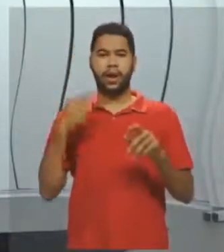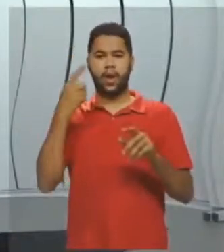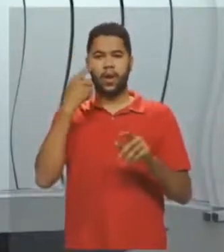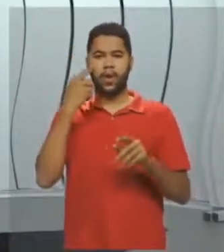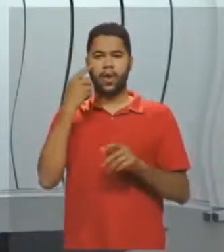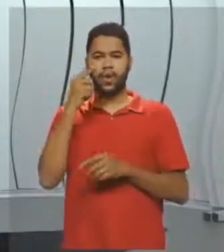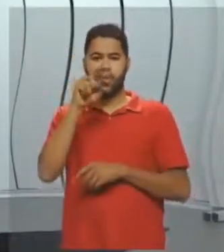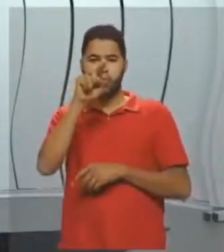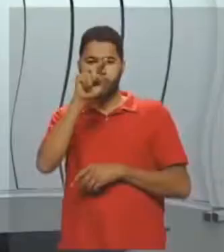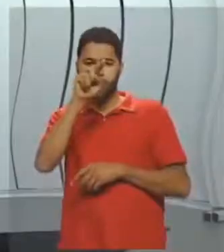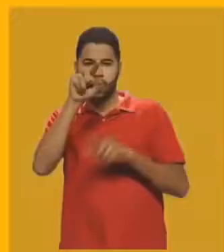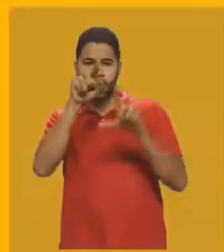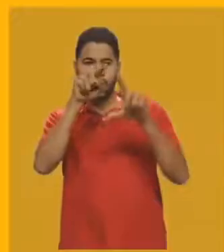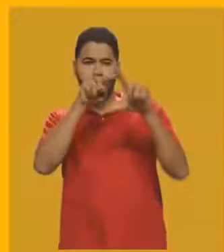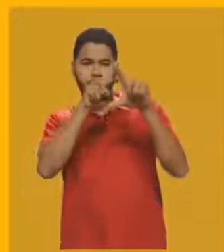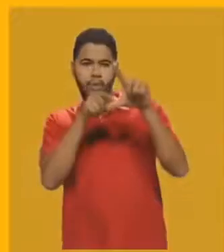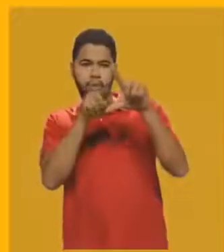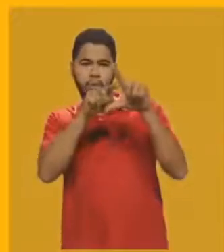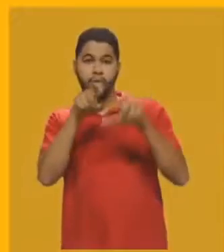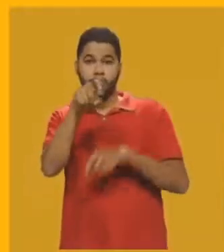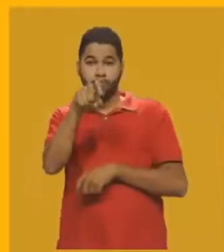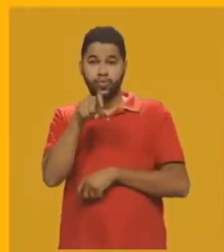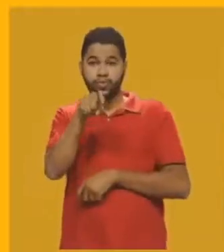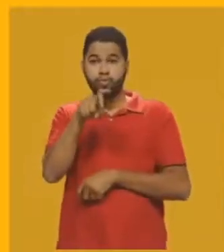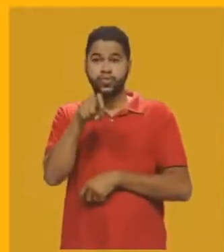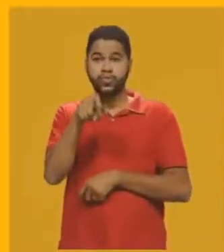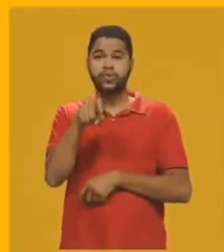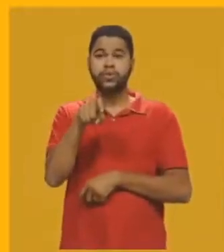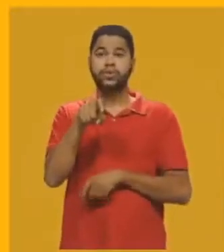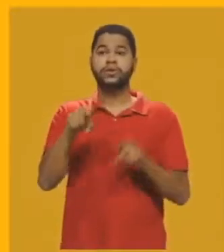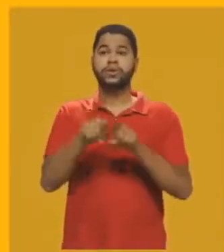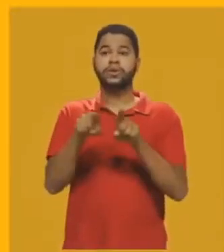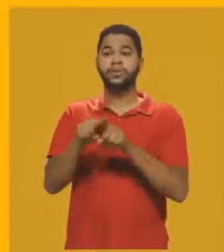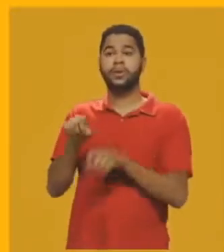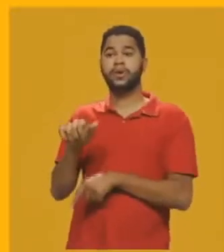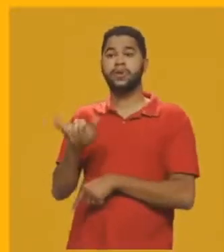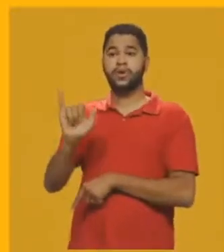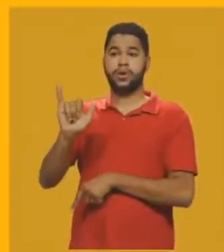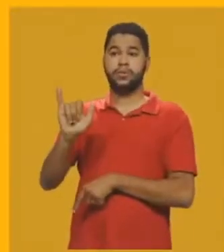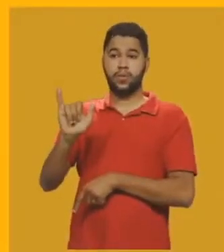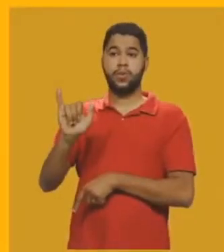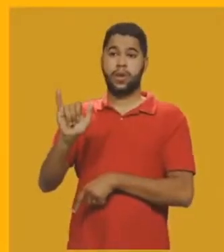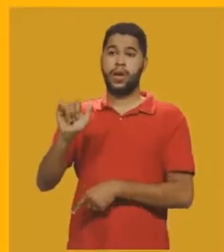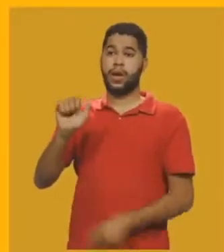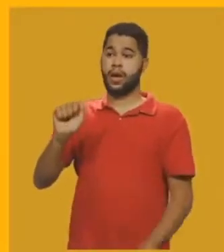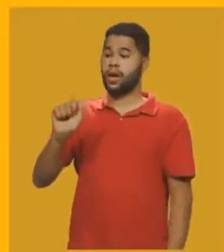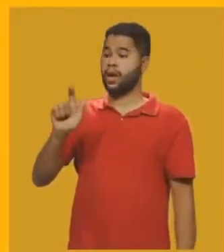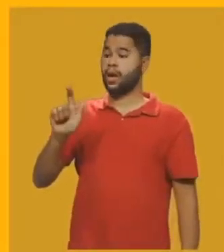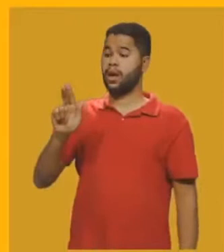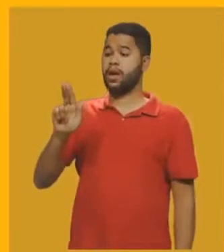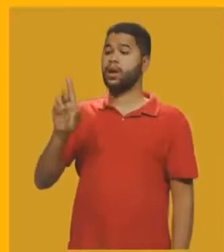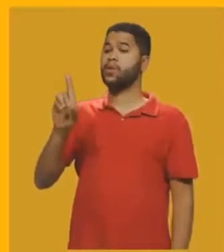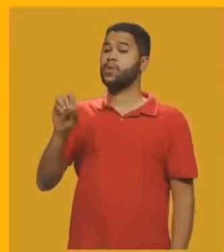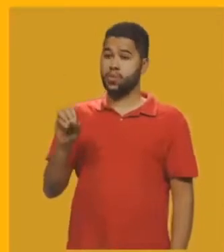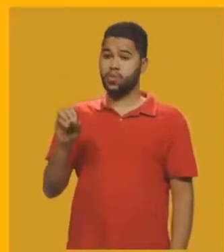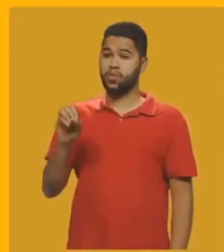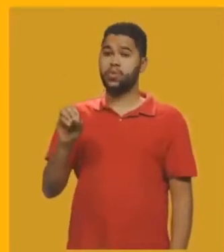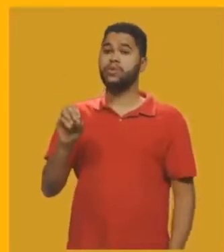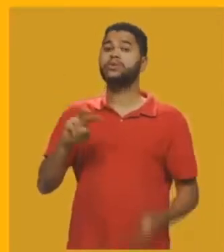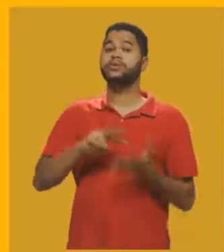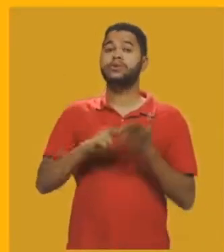chamando, e este ângulo Y são agudos. Agudos são menores que